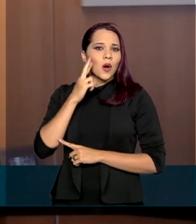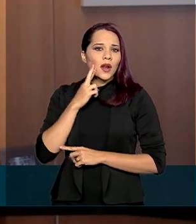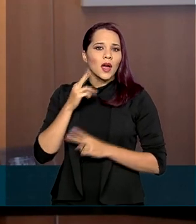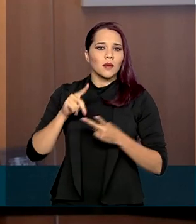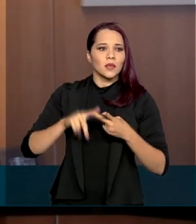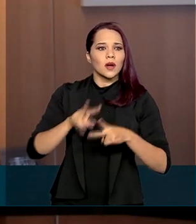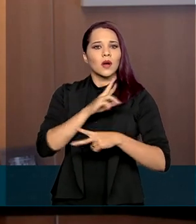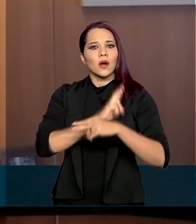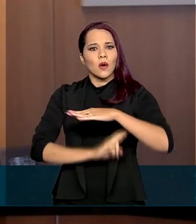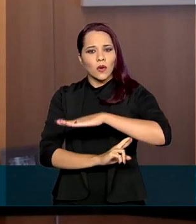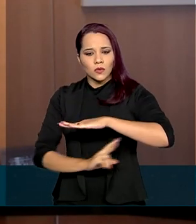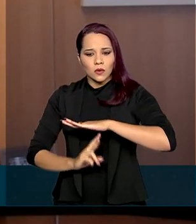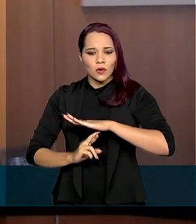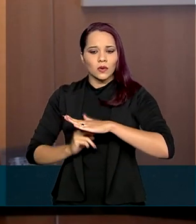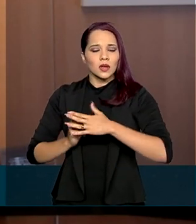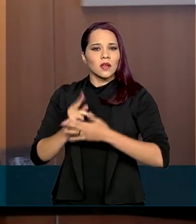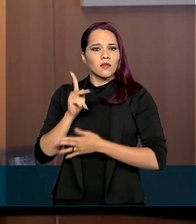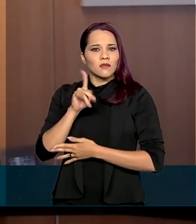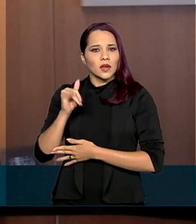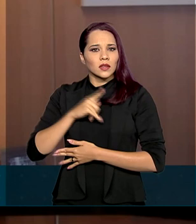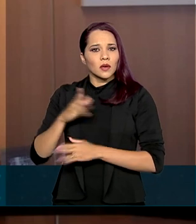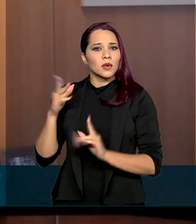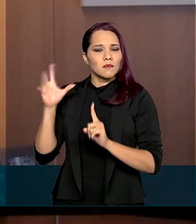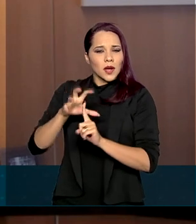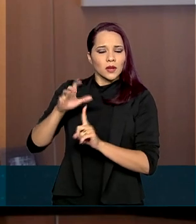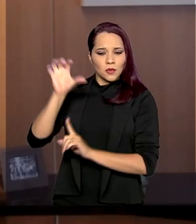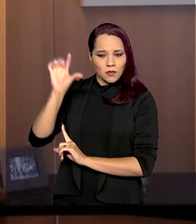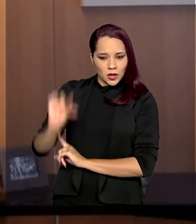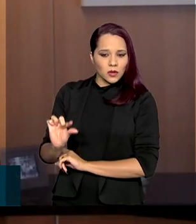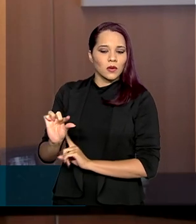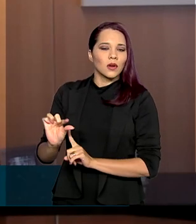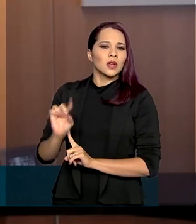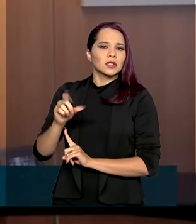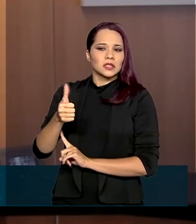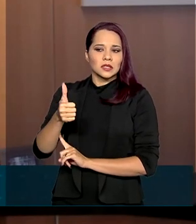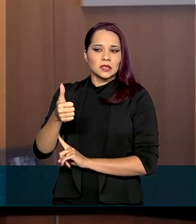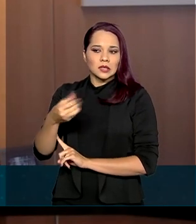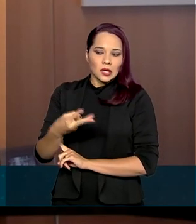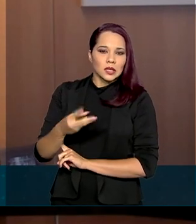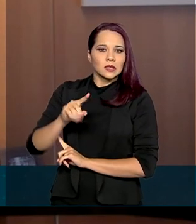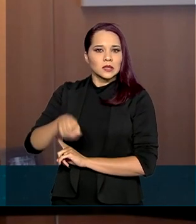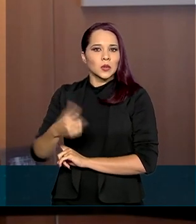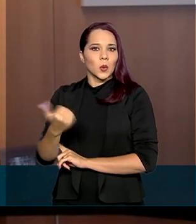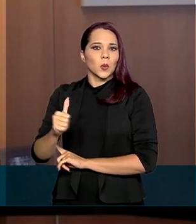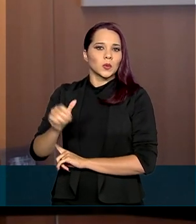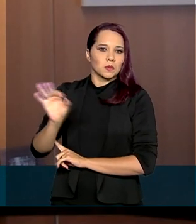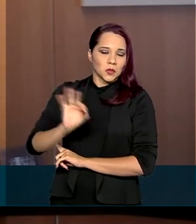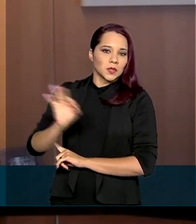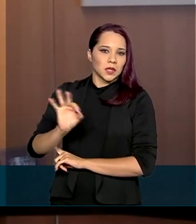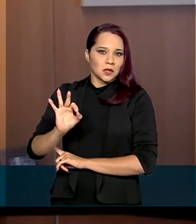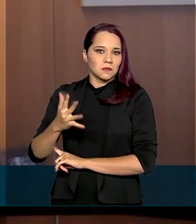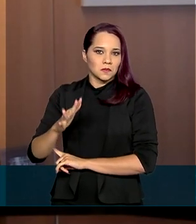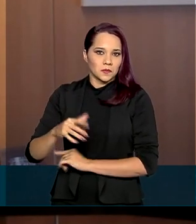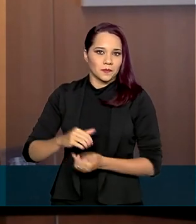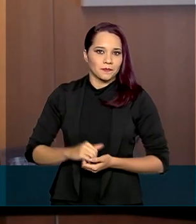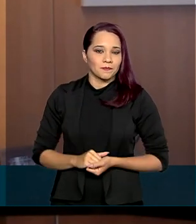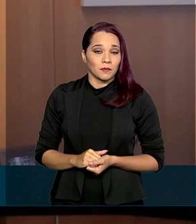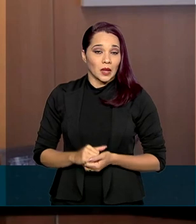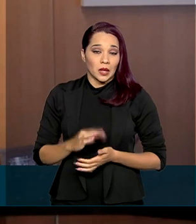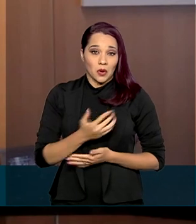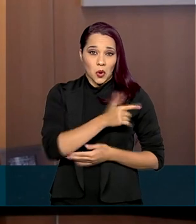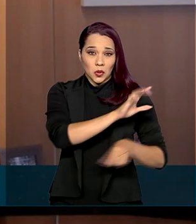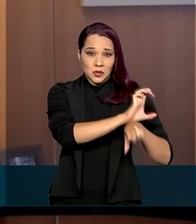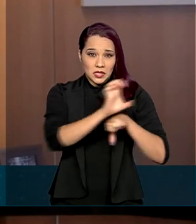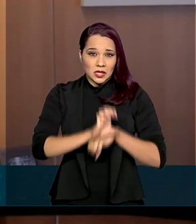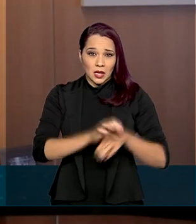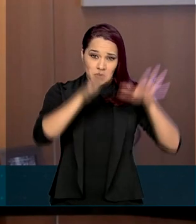Rondônia terão um impacto tarifário menor, na ordem de 13% e 11% respectivamente. Enquanto os